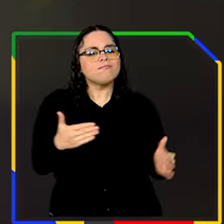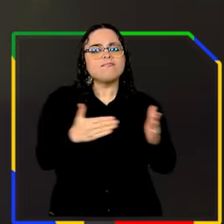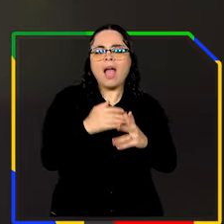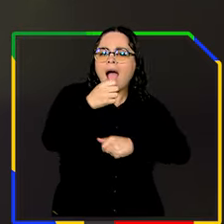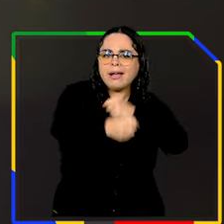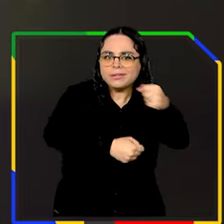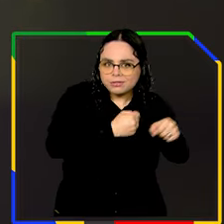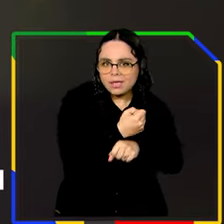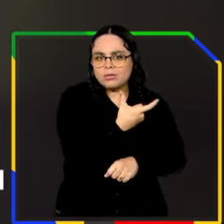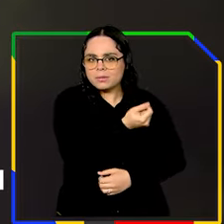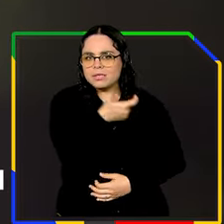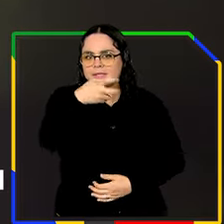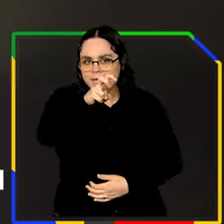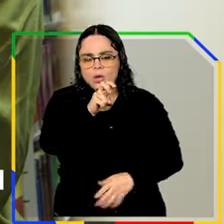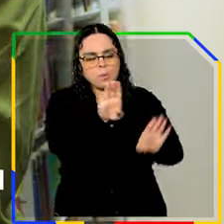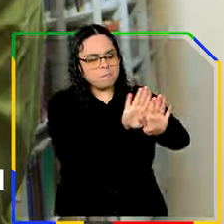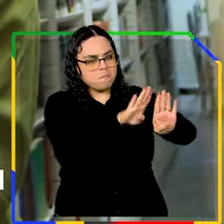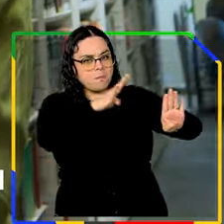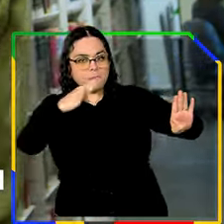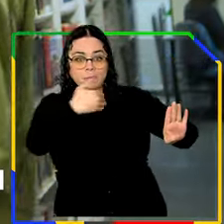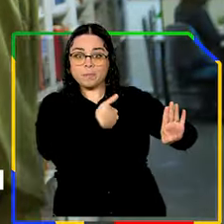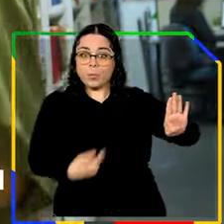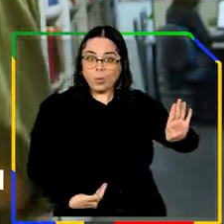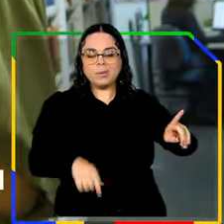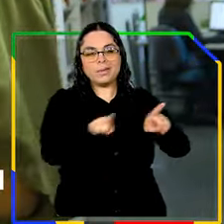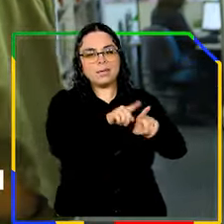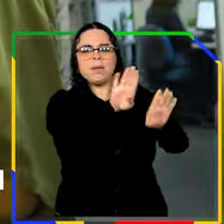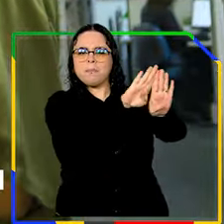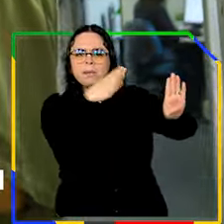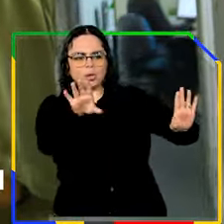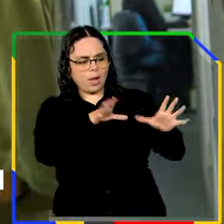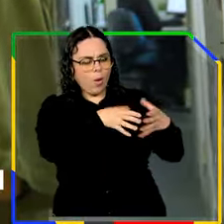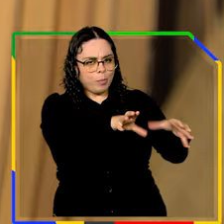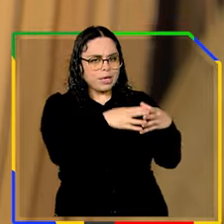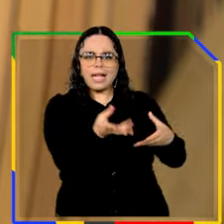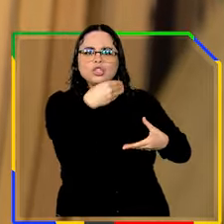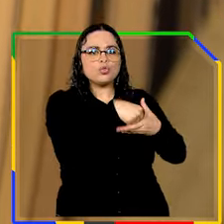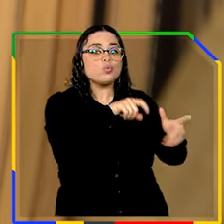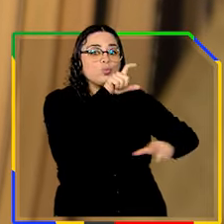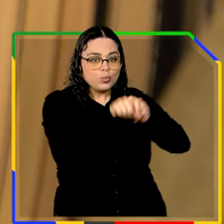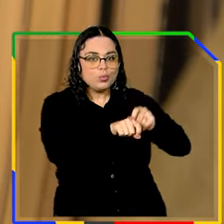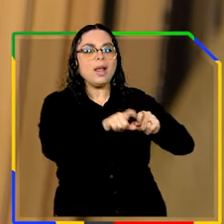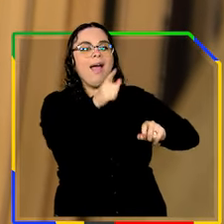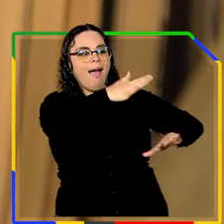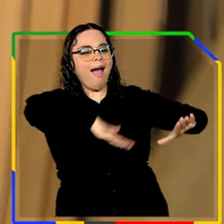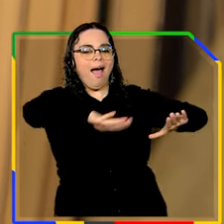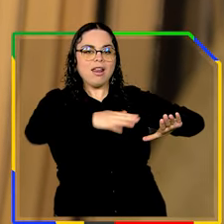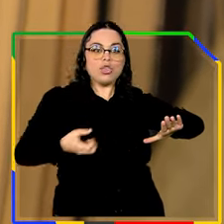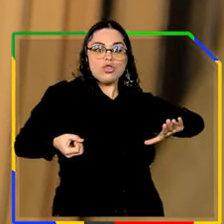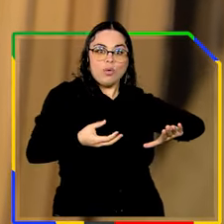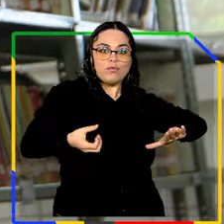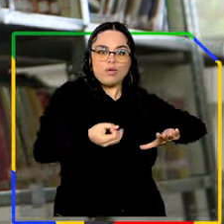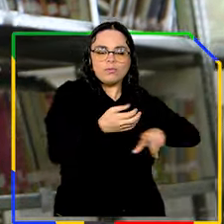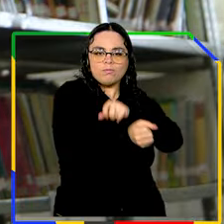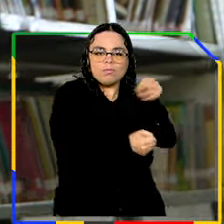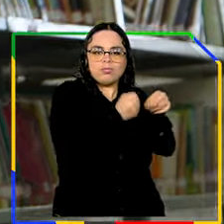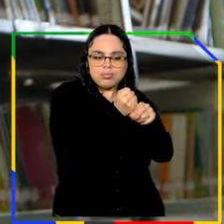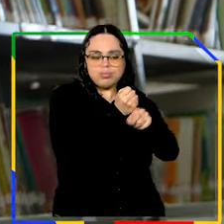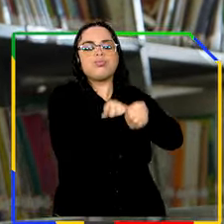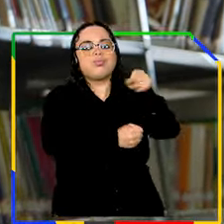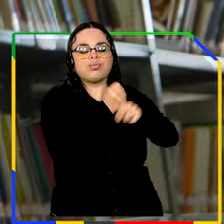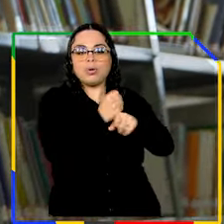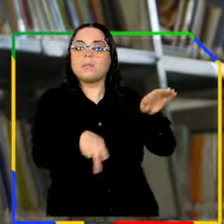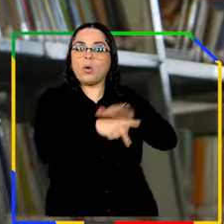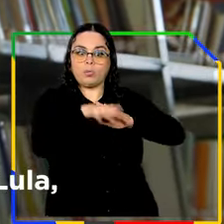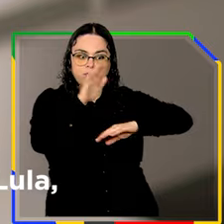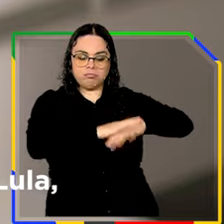A partir de 2025, todas as bibliotecas públicas e comunitárias do Brasil vão ter o seu acervo renovado anualmente